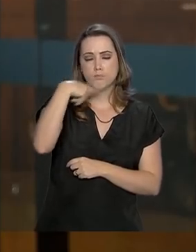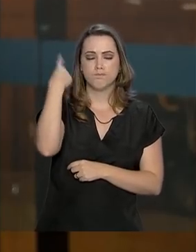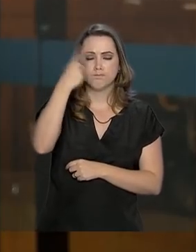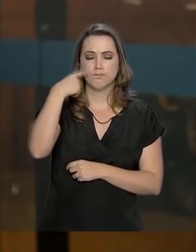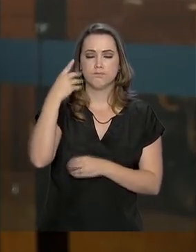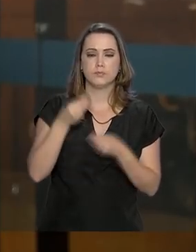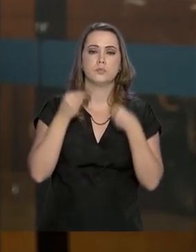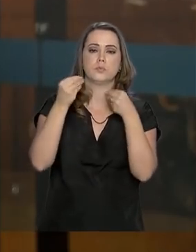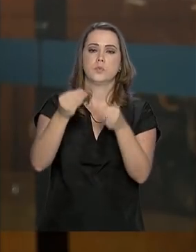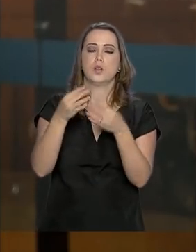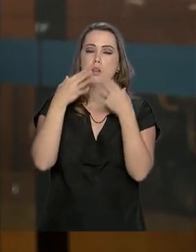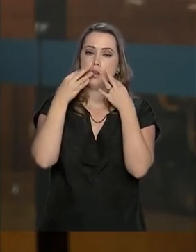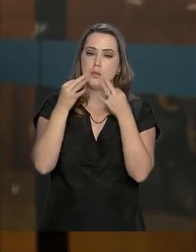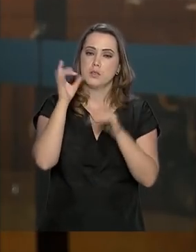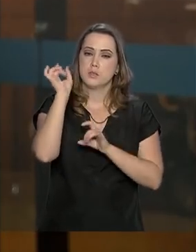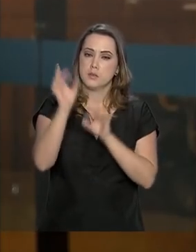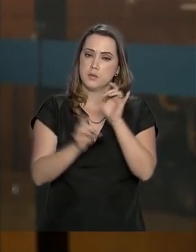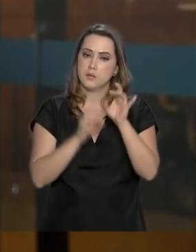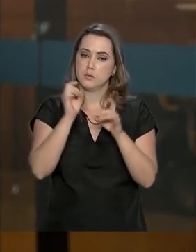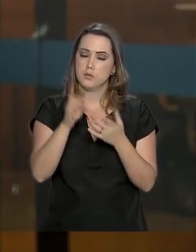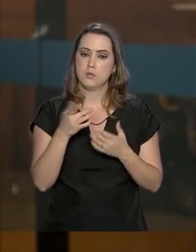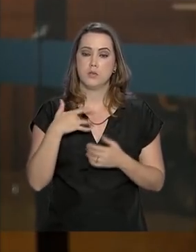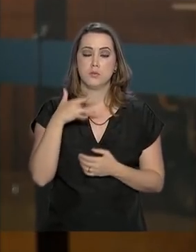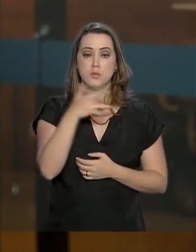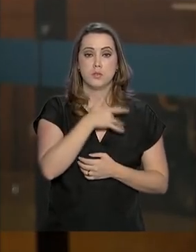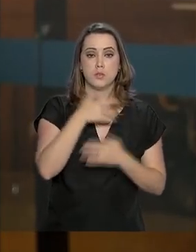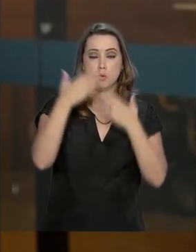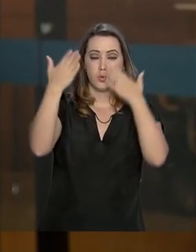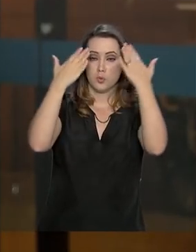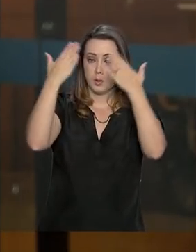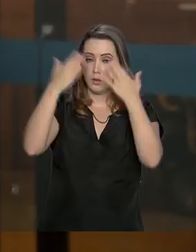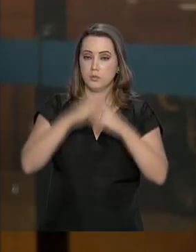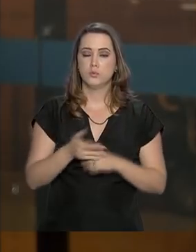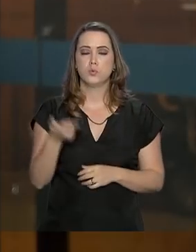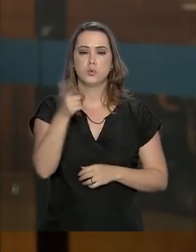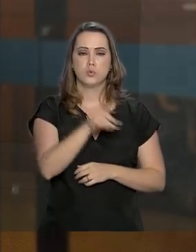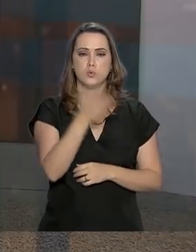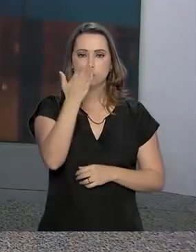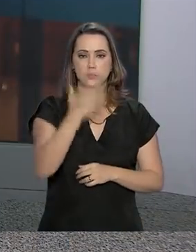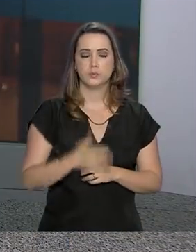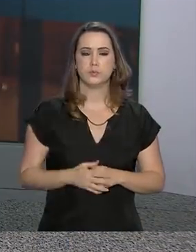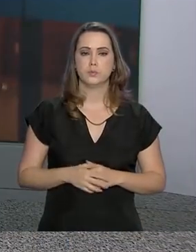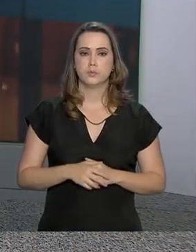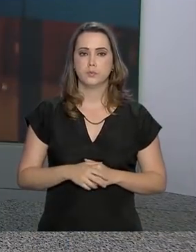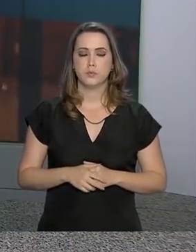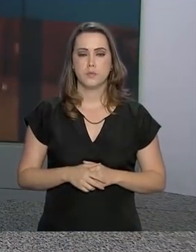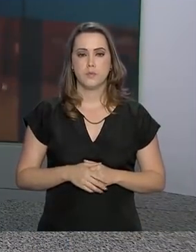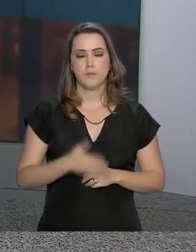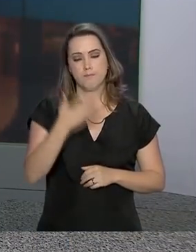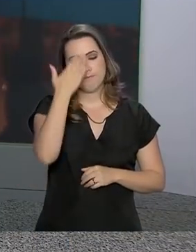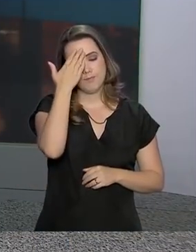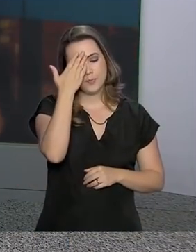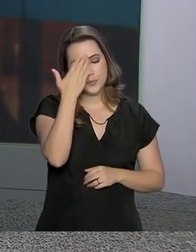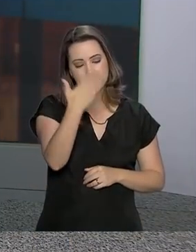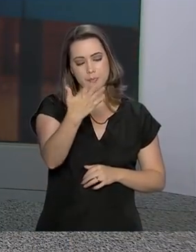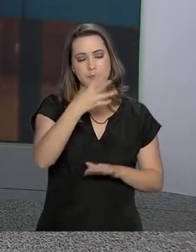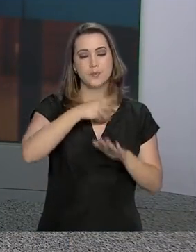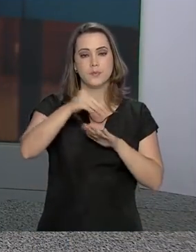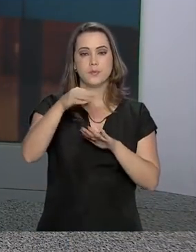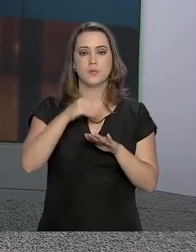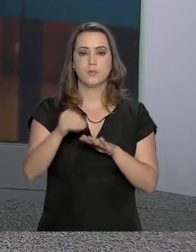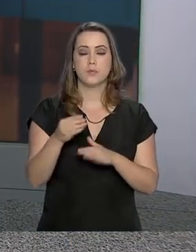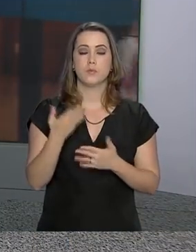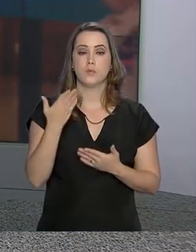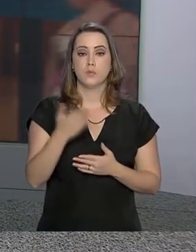dia, dando atenção especial à saúde mental. Voltamos com você, Alessandra. Muito obrigada pelas informações,